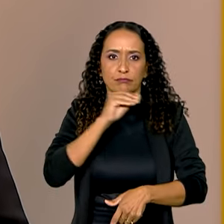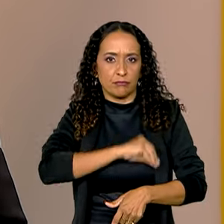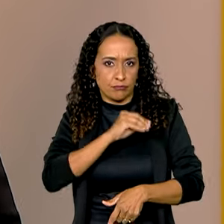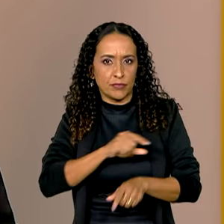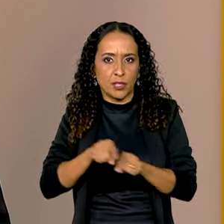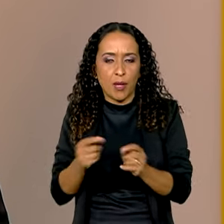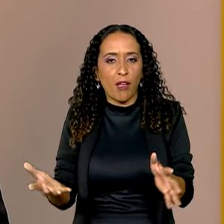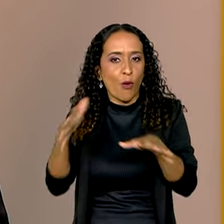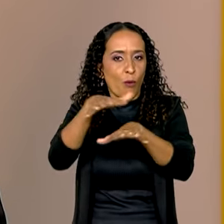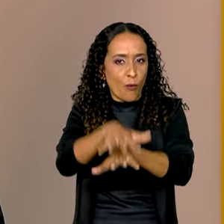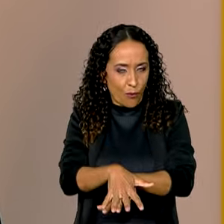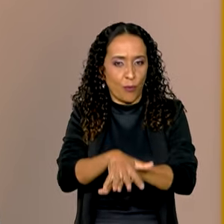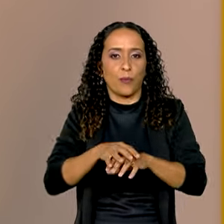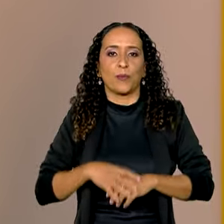e inclusão social.